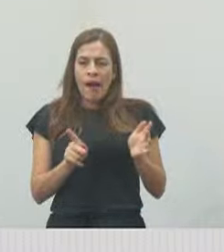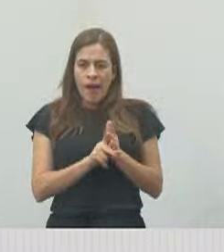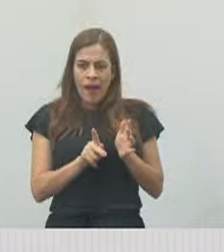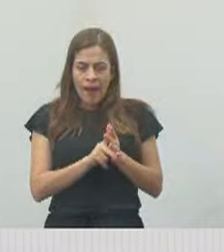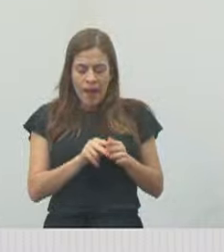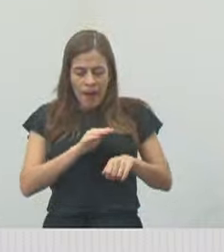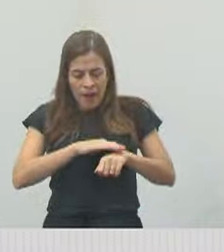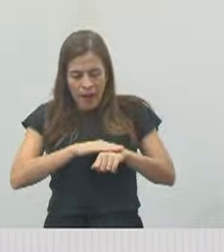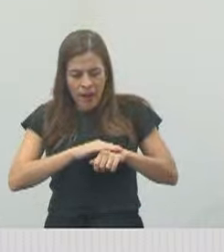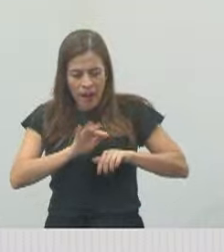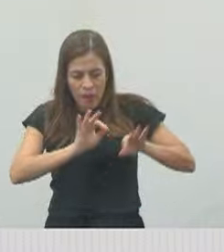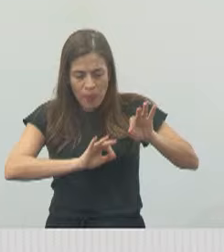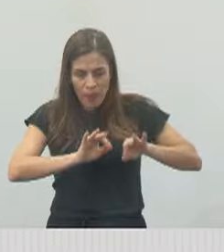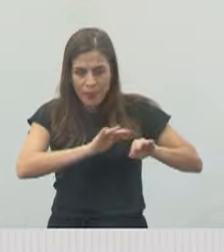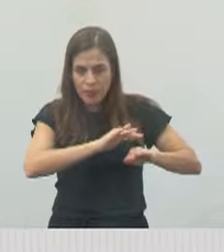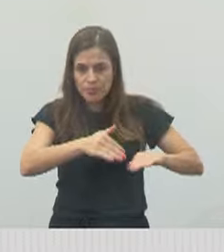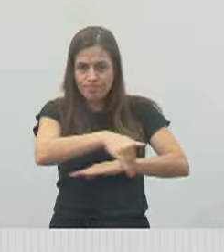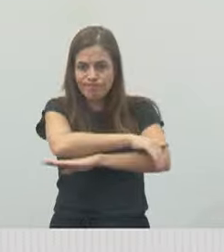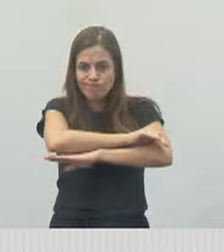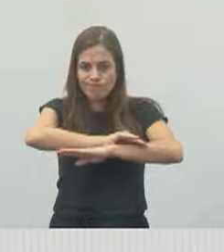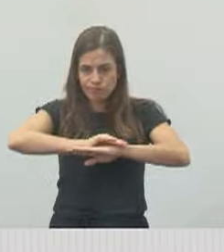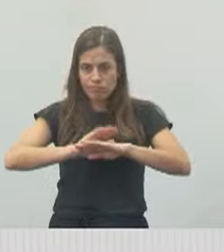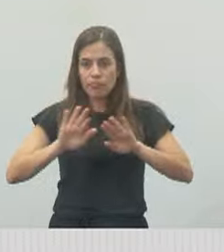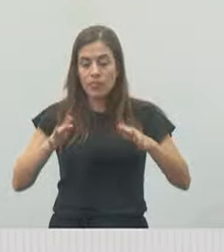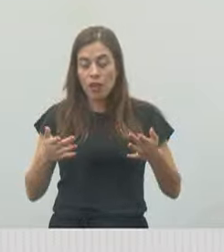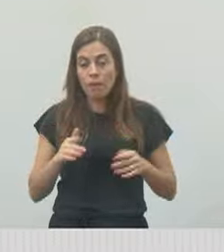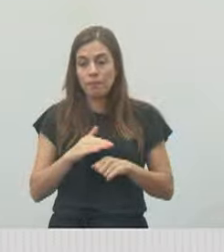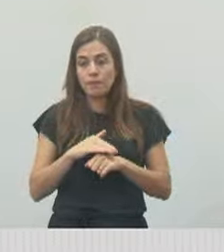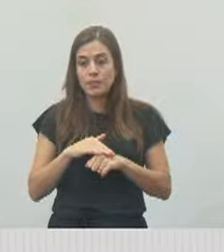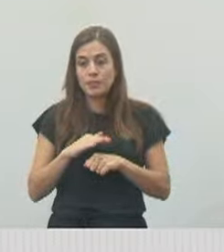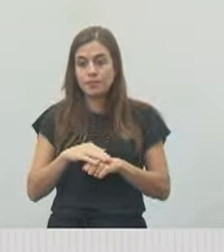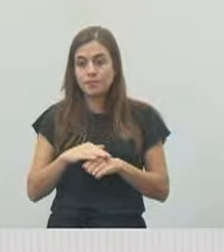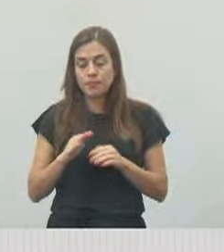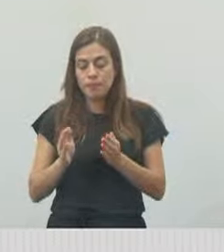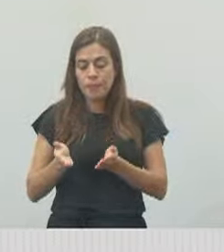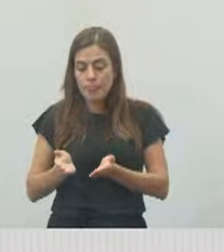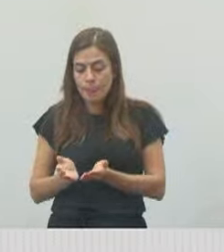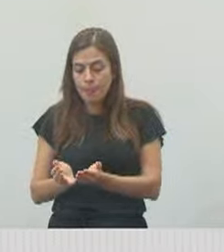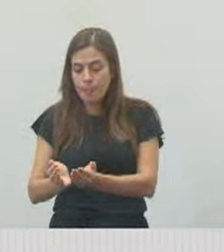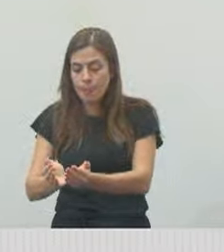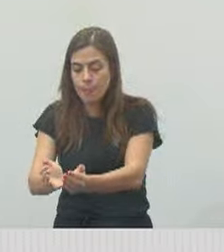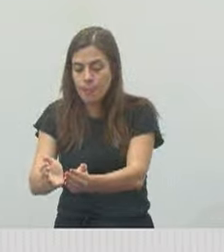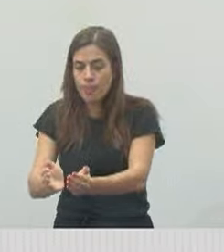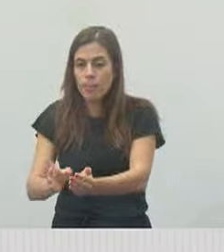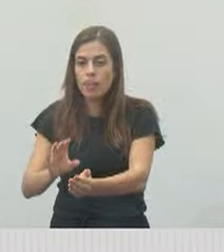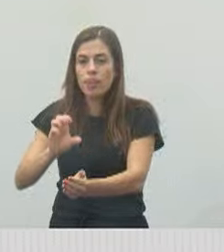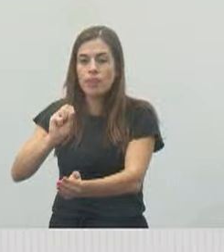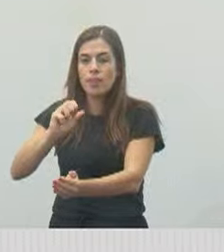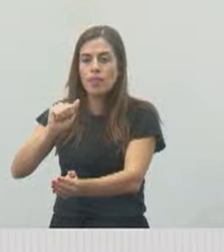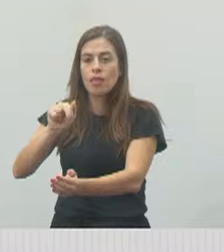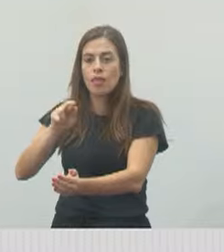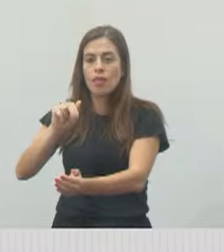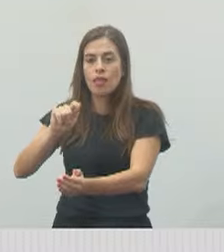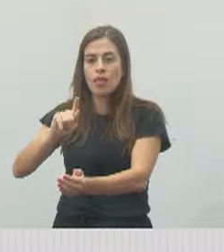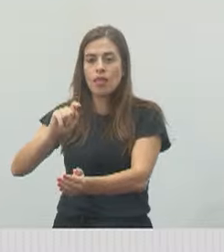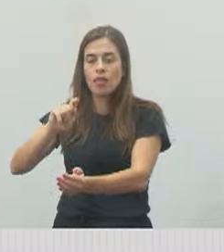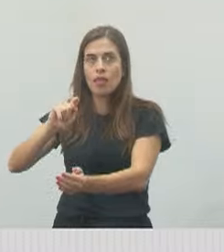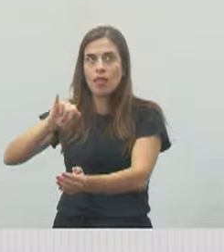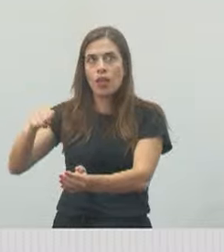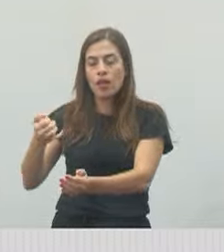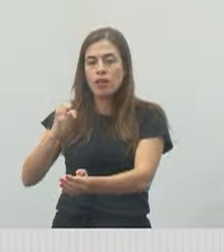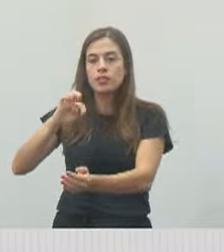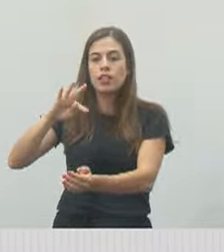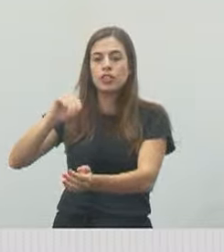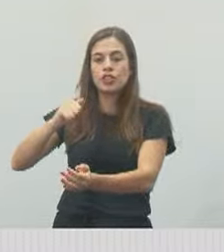e vão fazer o sarjetão nessas cinco ruas para que não destrua mais a